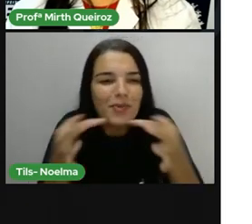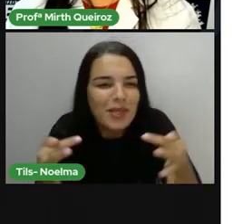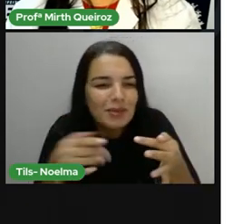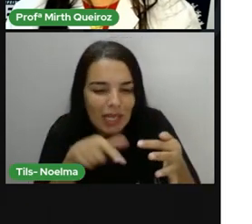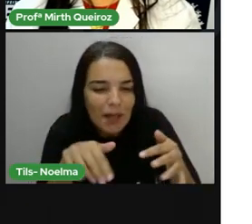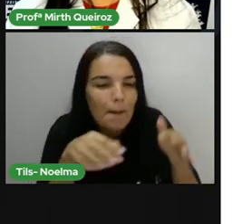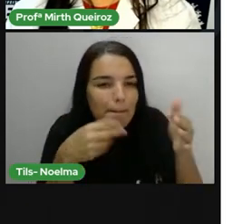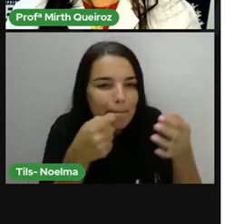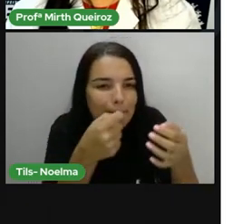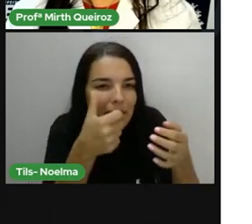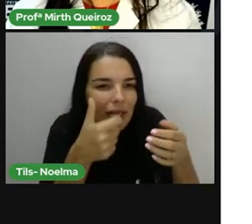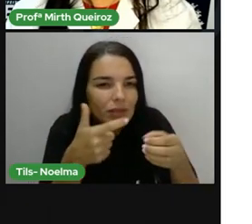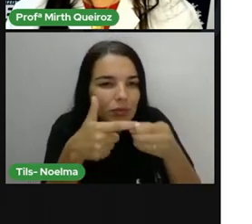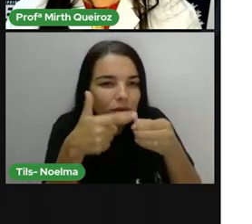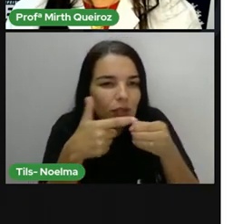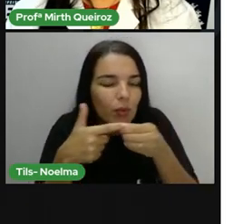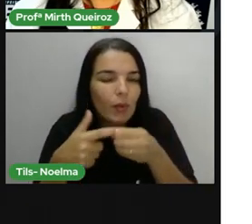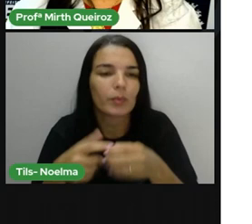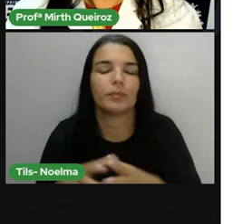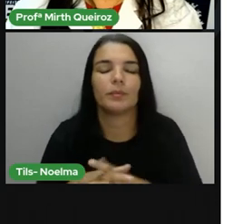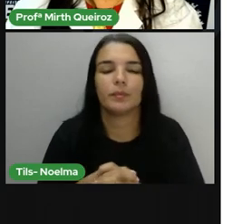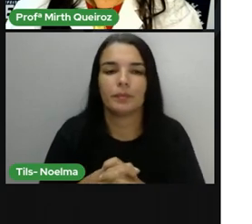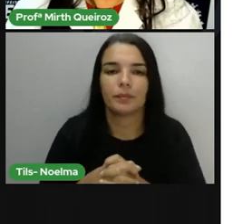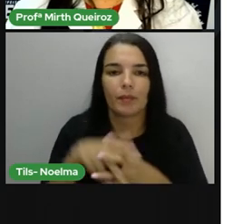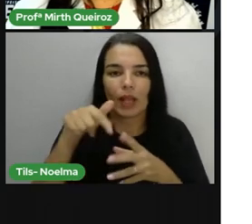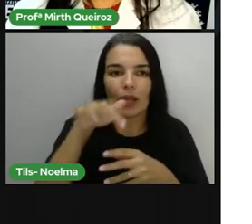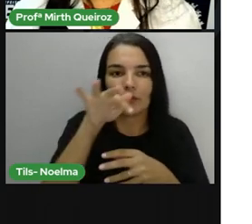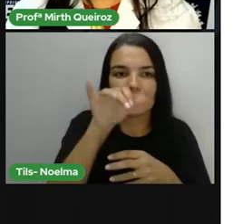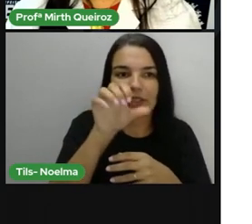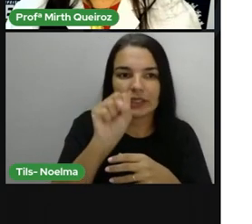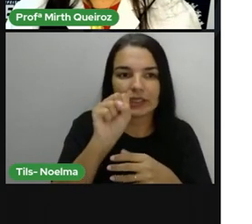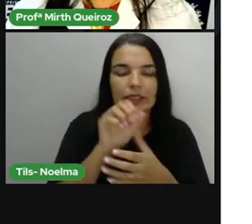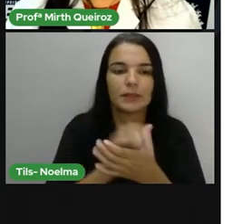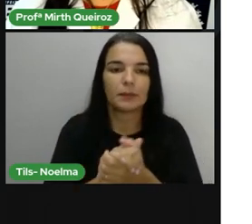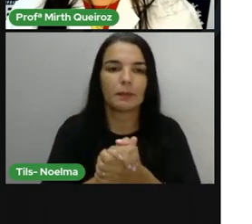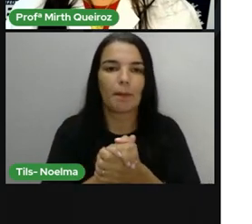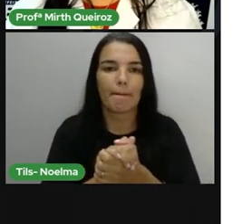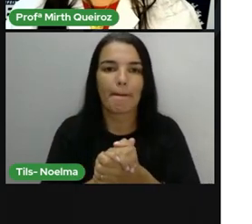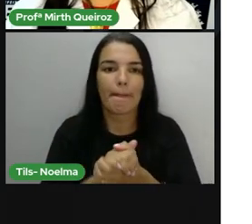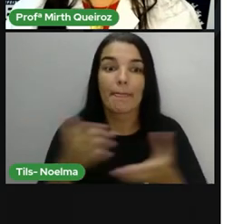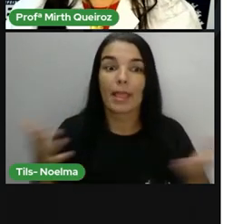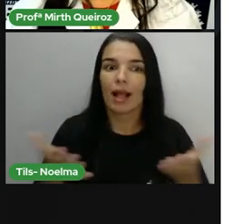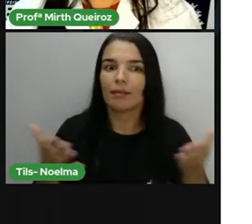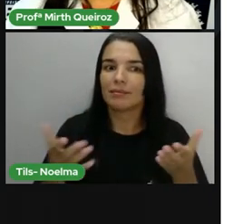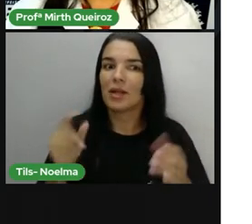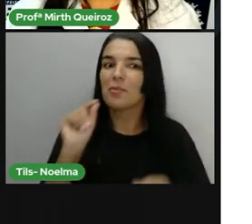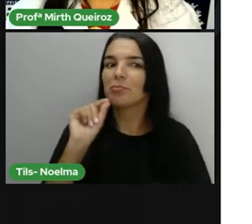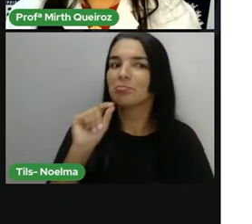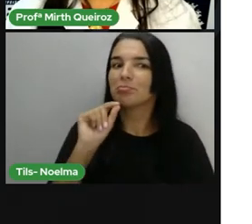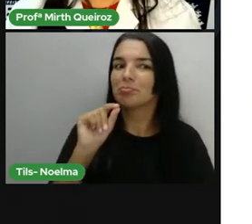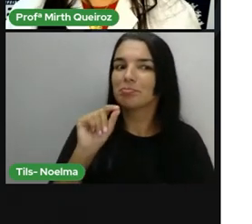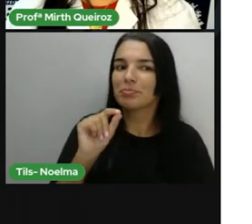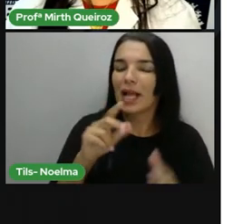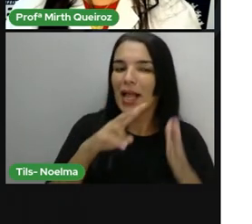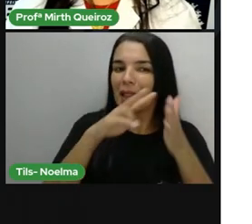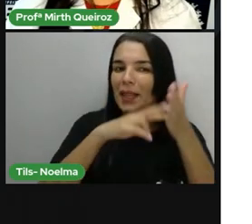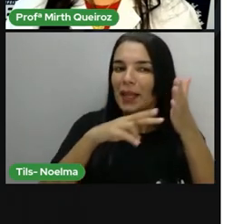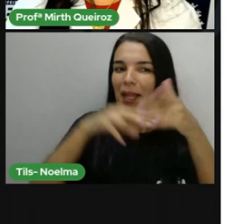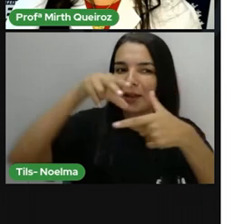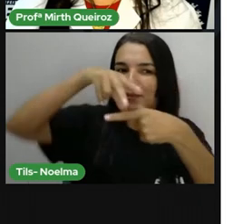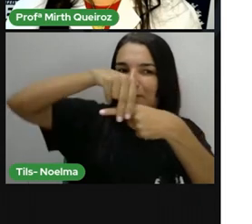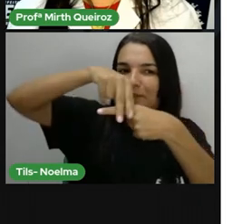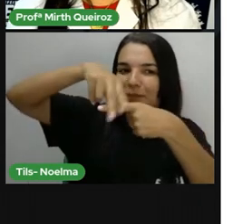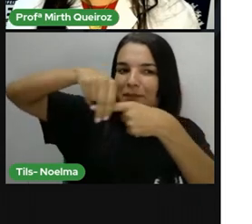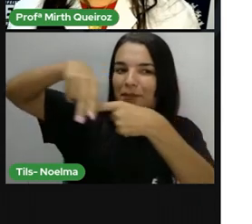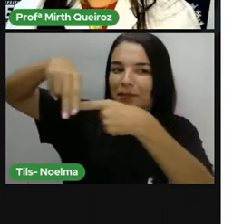regiões aqui, em outros distritos, né? Aqui de Feira de Santana. A literatura de Cordel, Cordel em Feira de